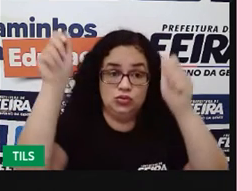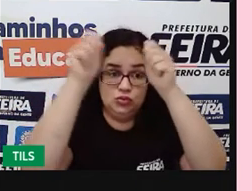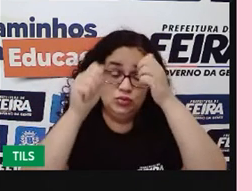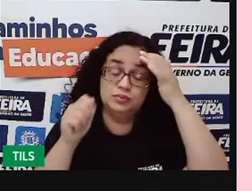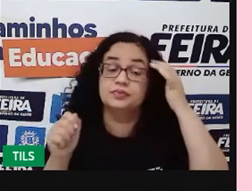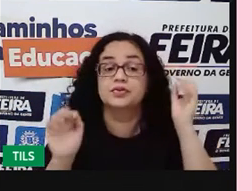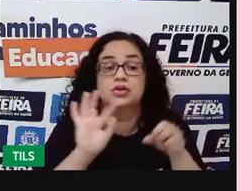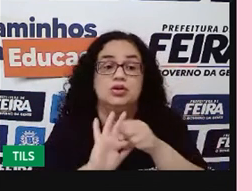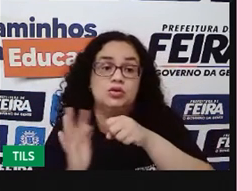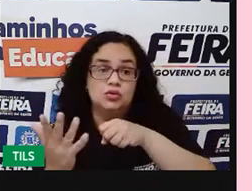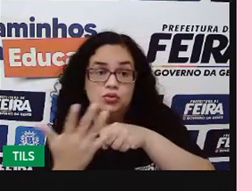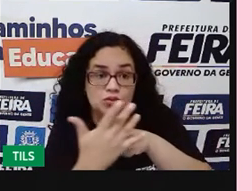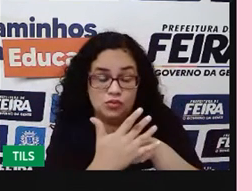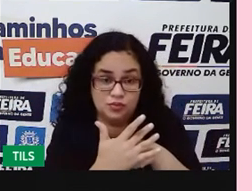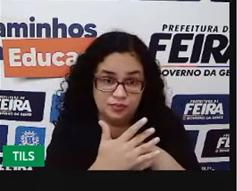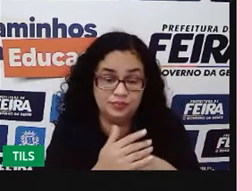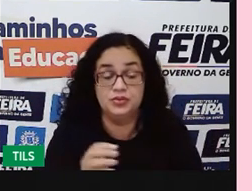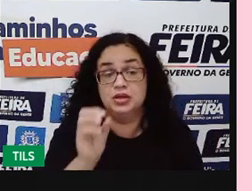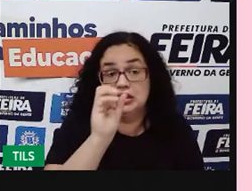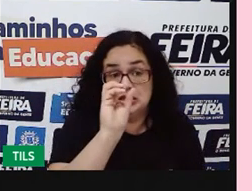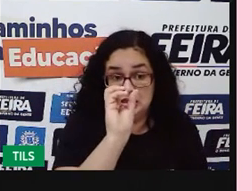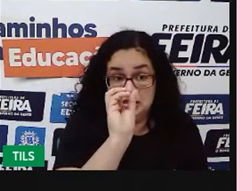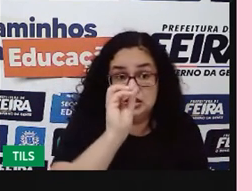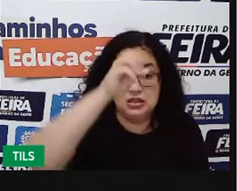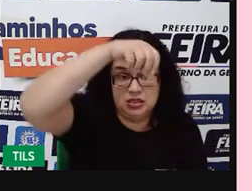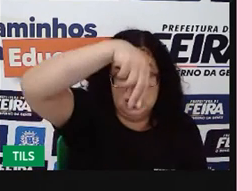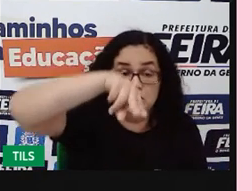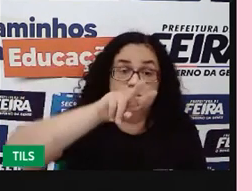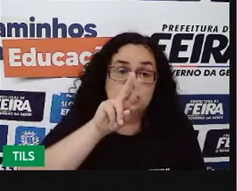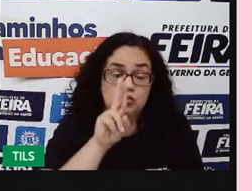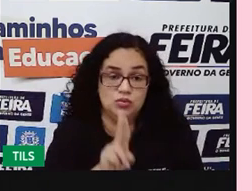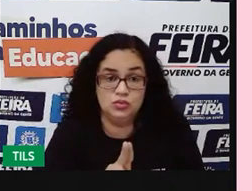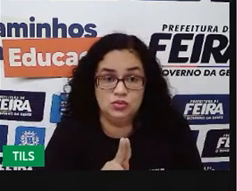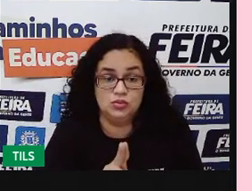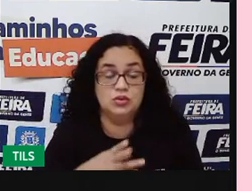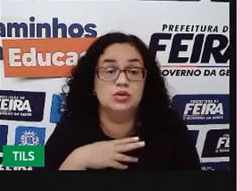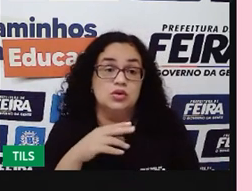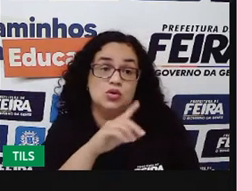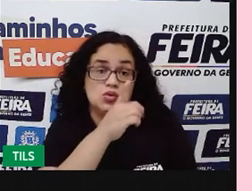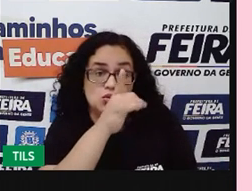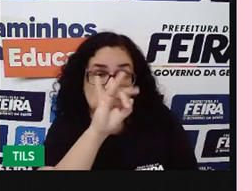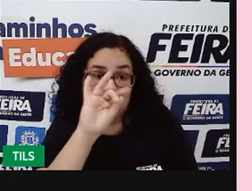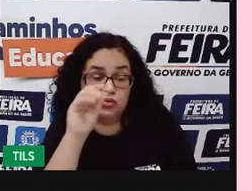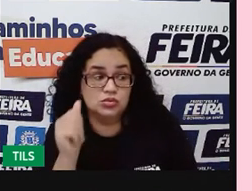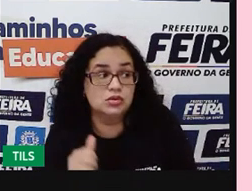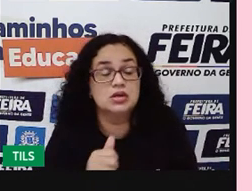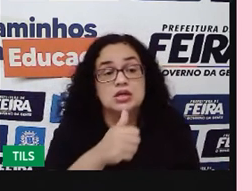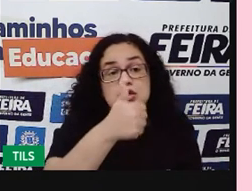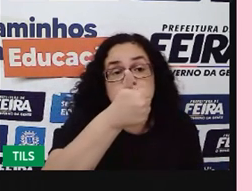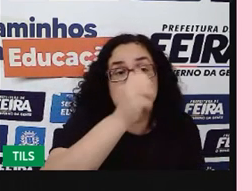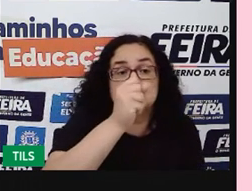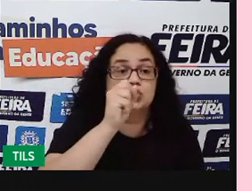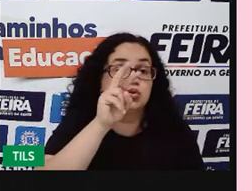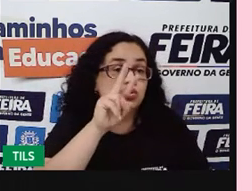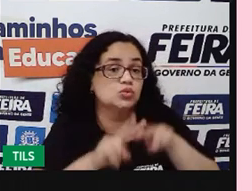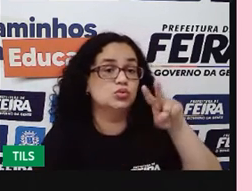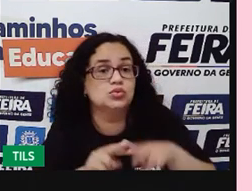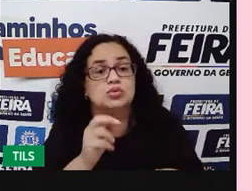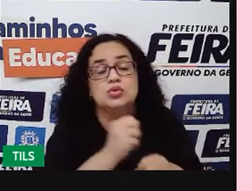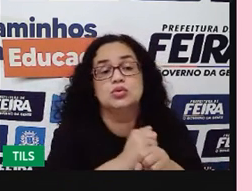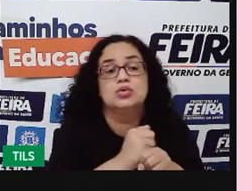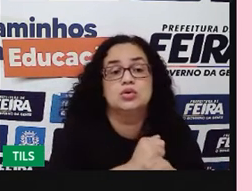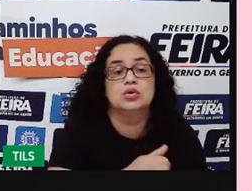coronavírus, né, da Organização Mundial da Saúde, para o dia aqui, 18 de junho de 2021.